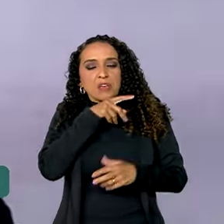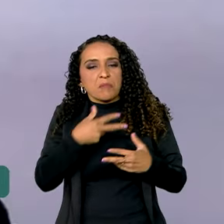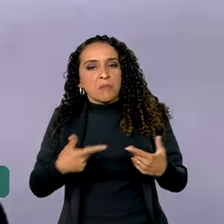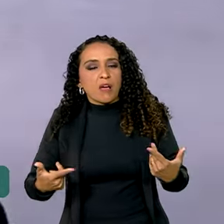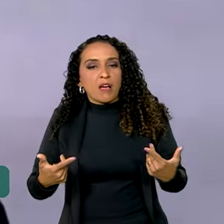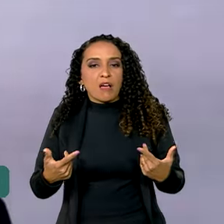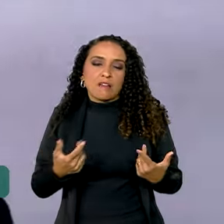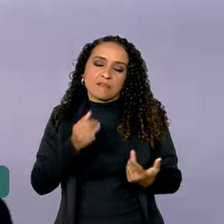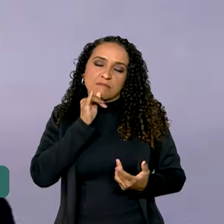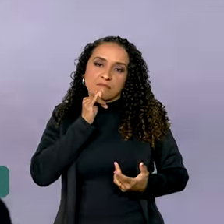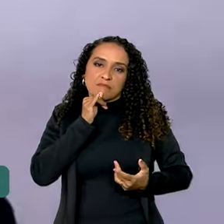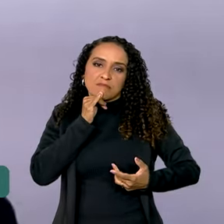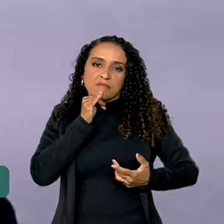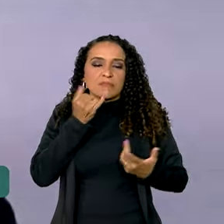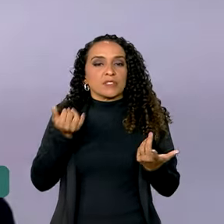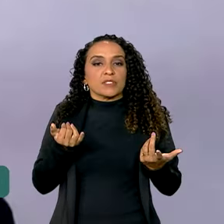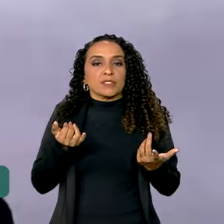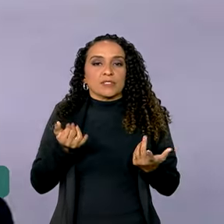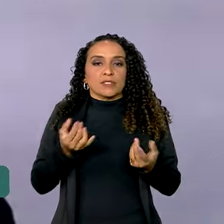por exemplo,